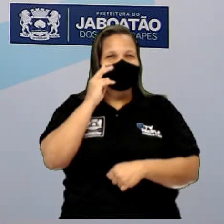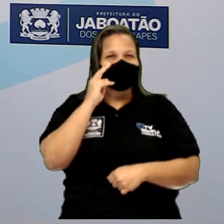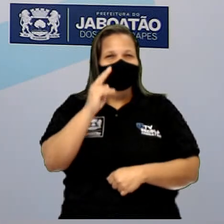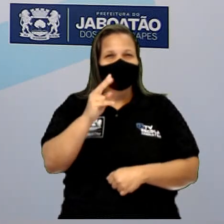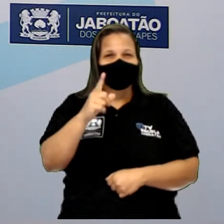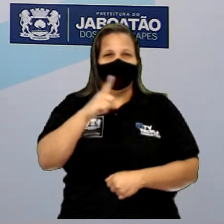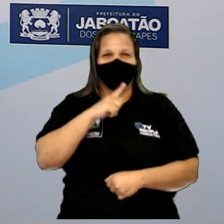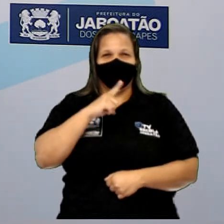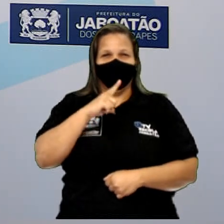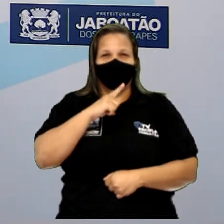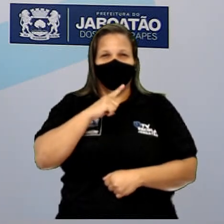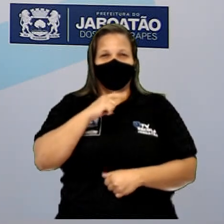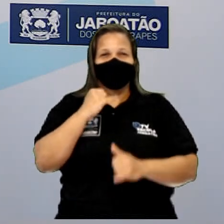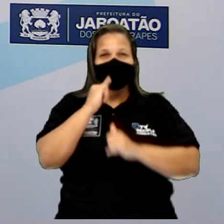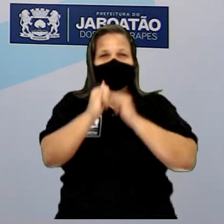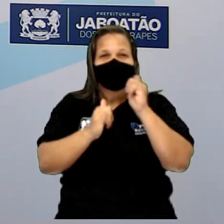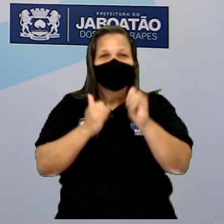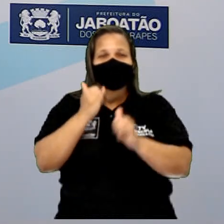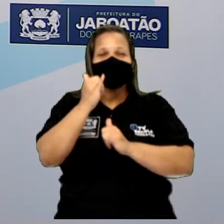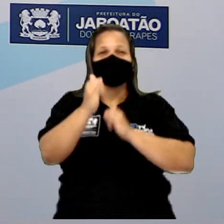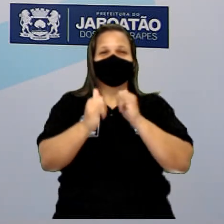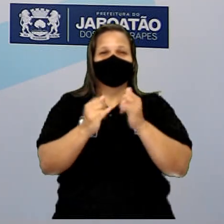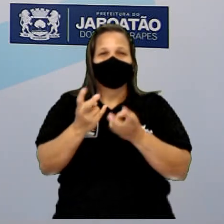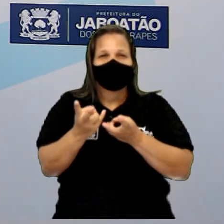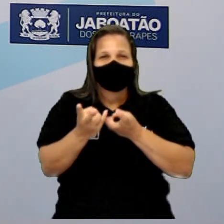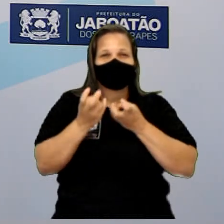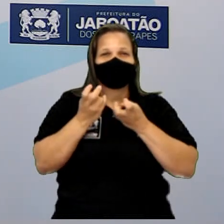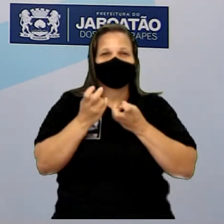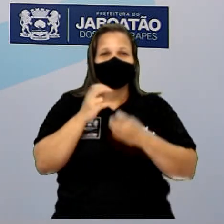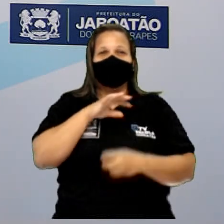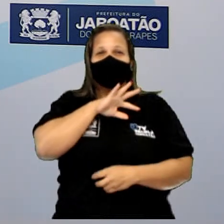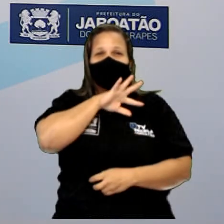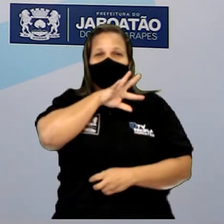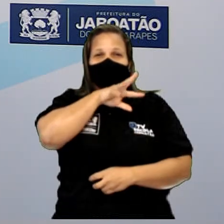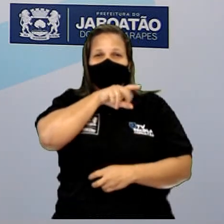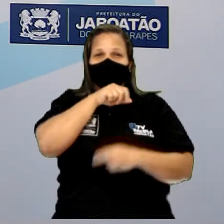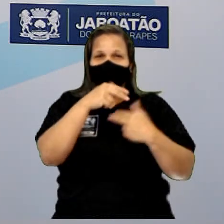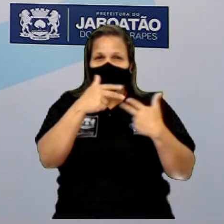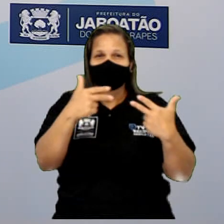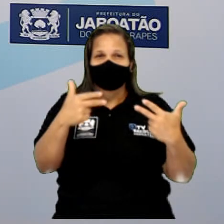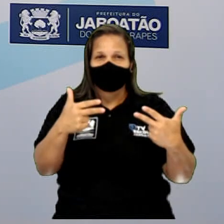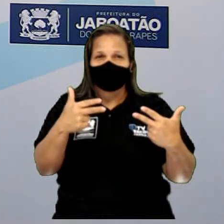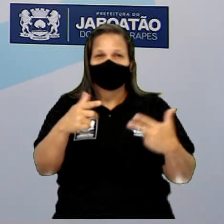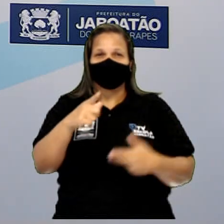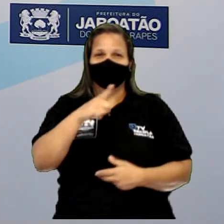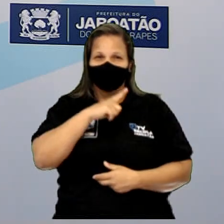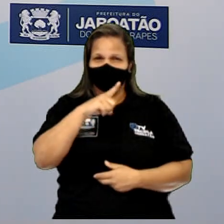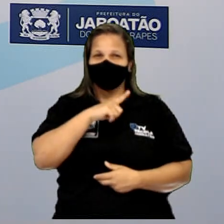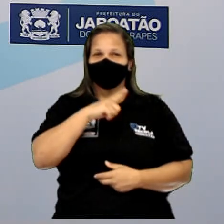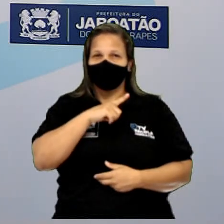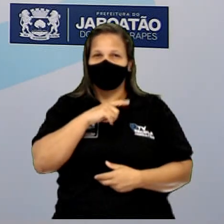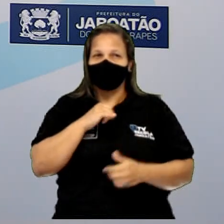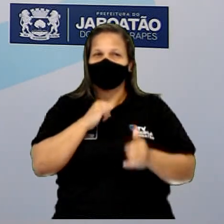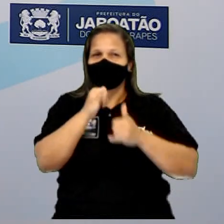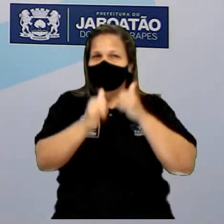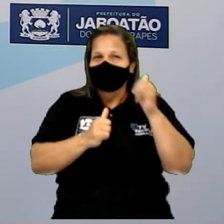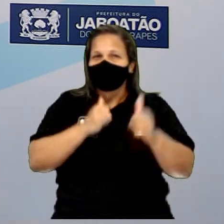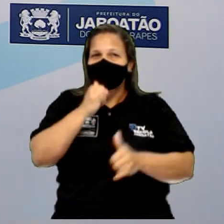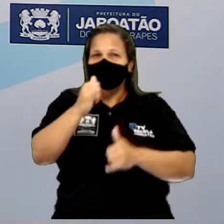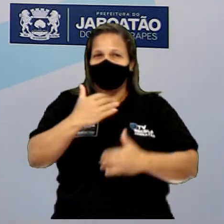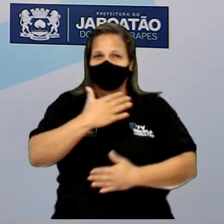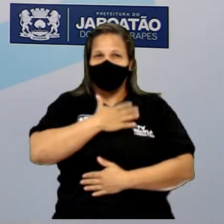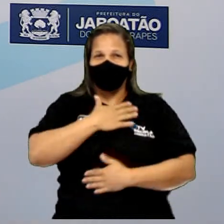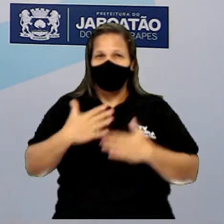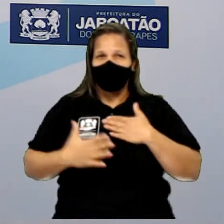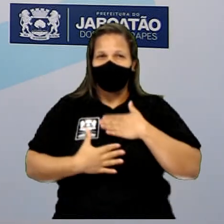percebeu-se que, na verdade, os animais tinham corrente elétrica nos seus corpos. A partir disso, veio